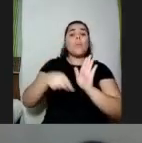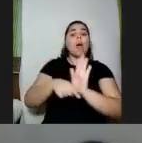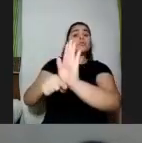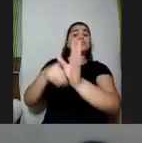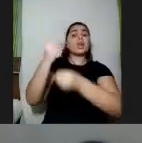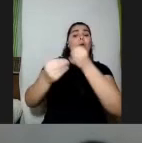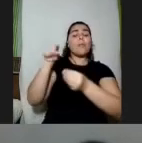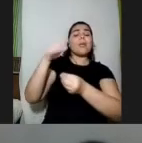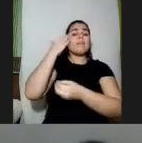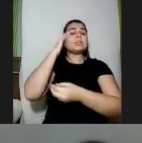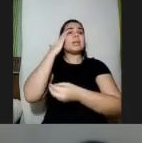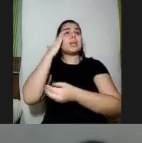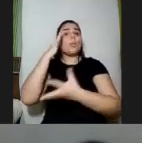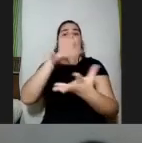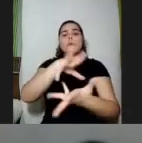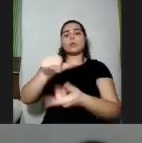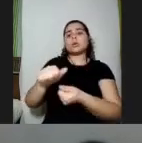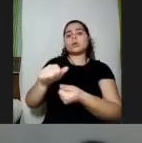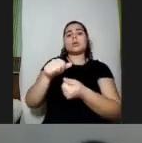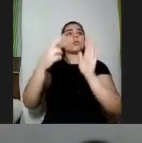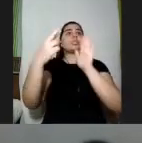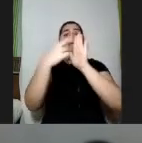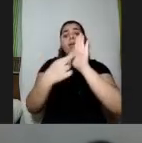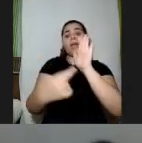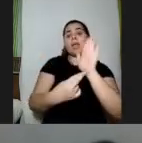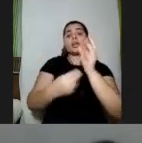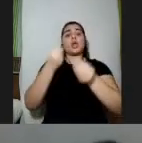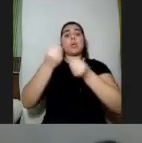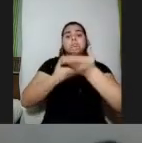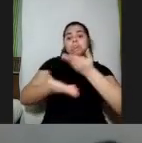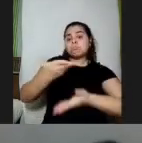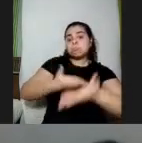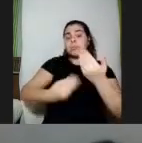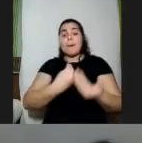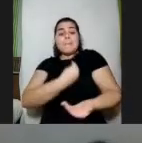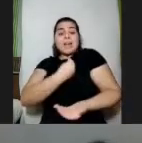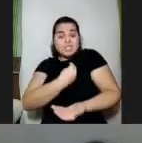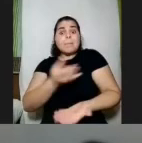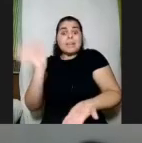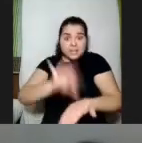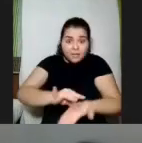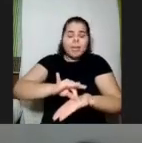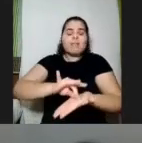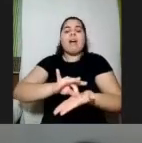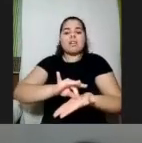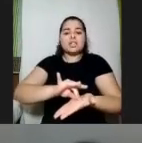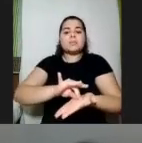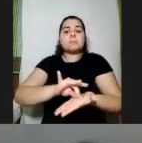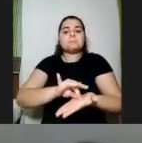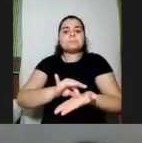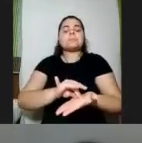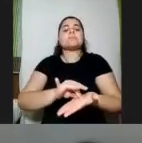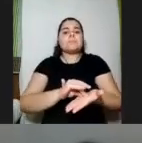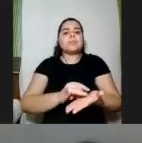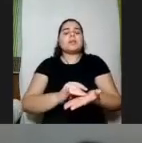como é que o mundo funciona quais são as regras quais são as dinâmicas de participar efetivamente em condições de ter condições de